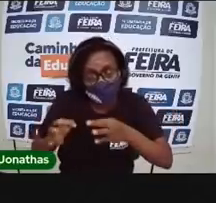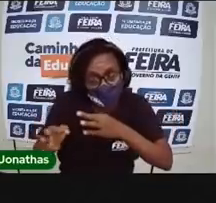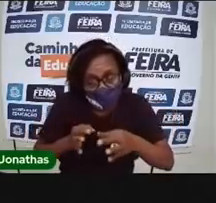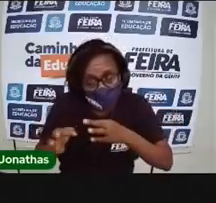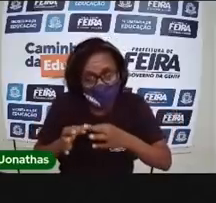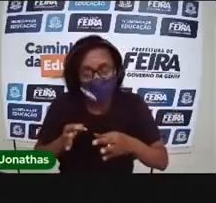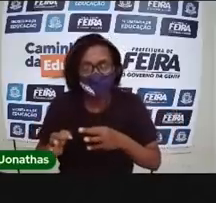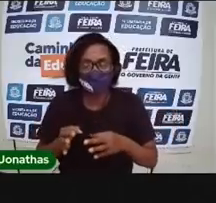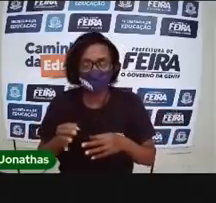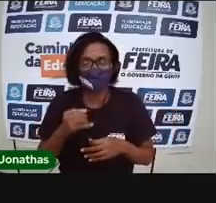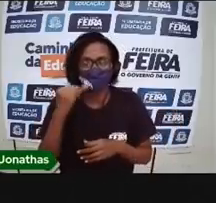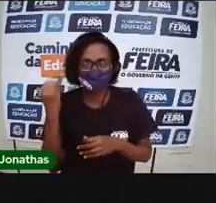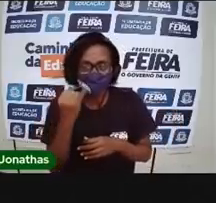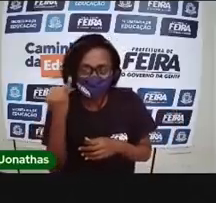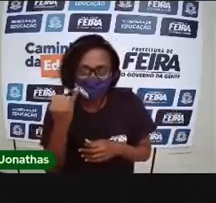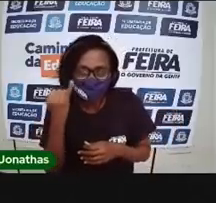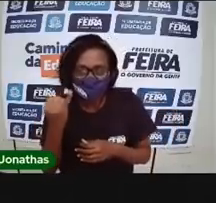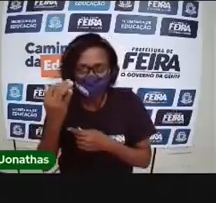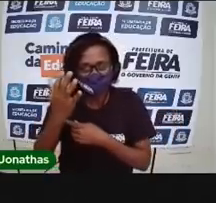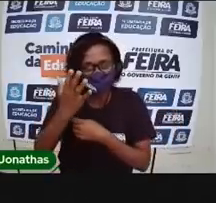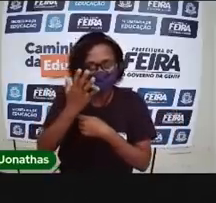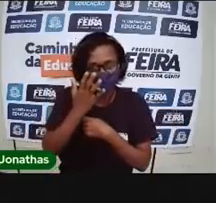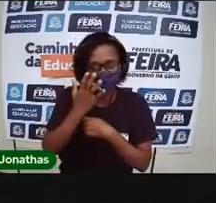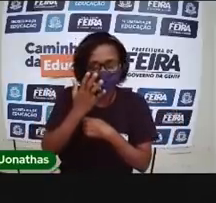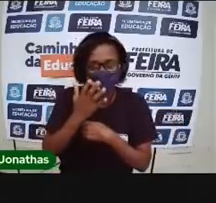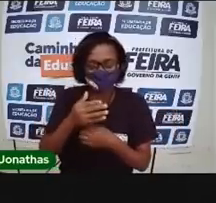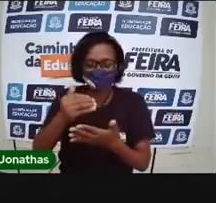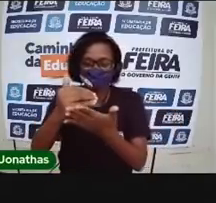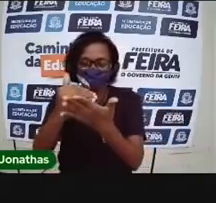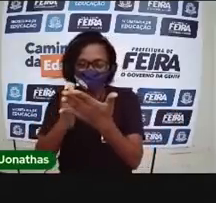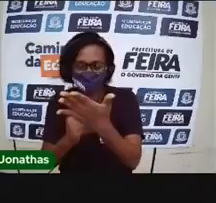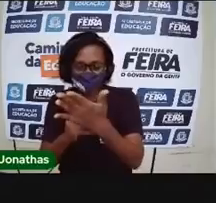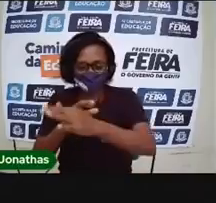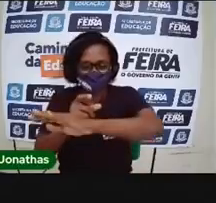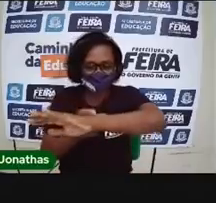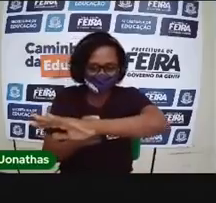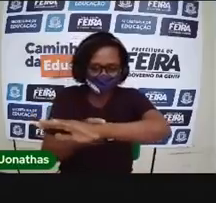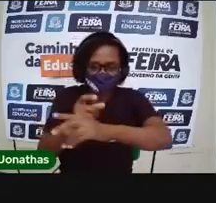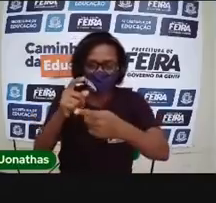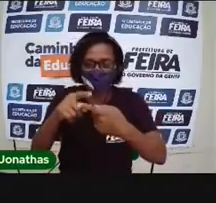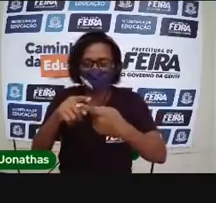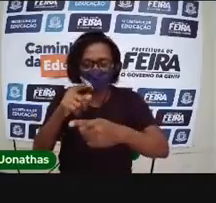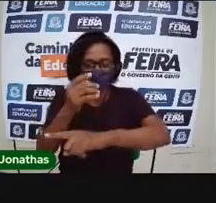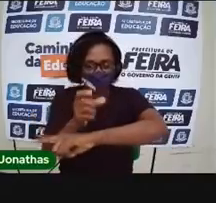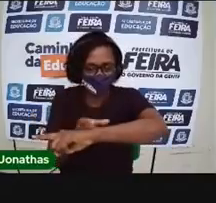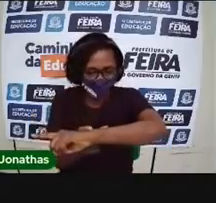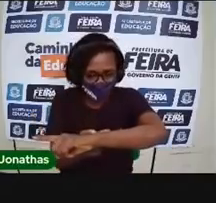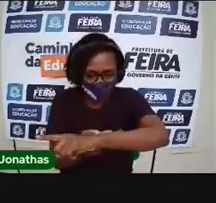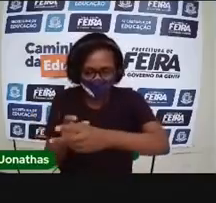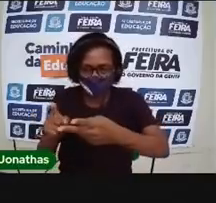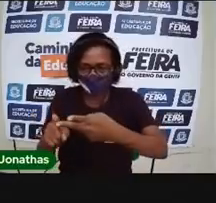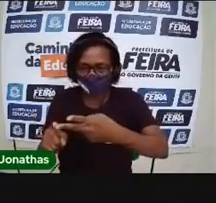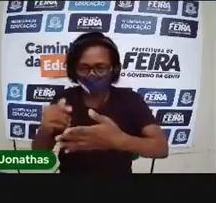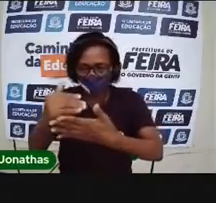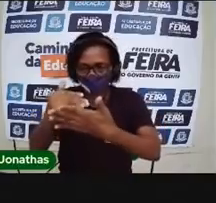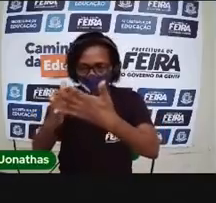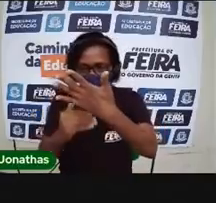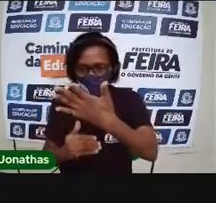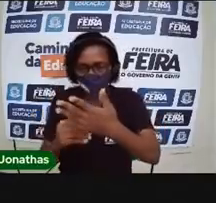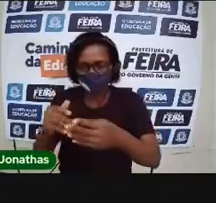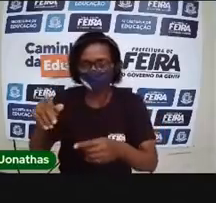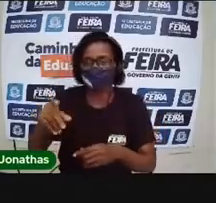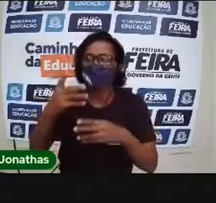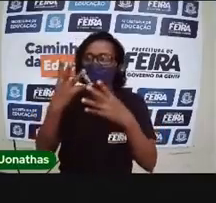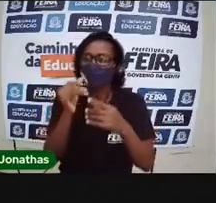surgiram relógios analógicos e calendários. Existem várias unidades de medida de tempo, como a